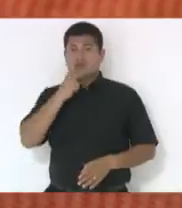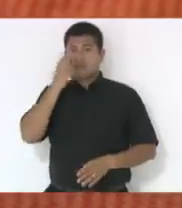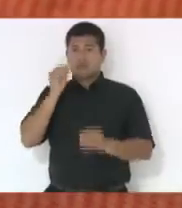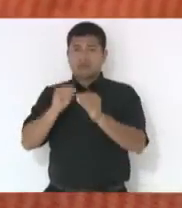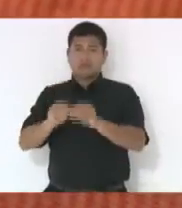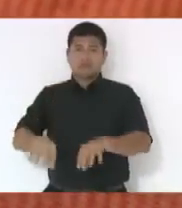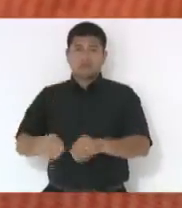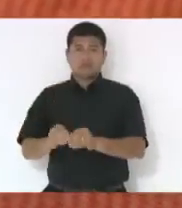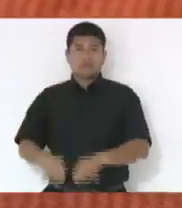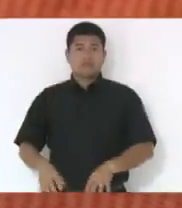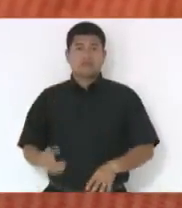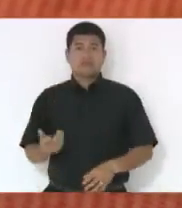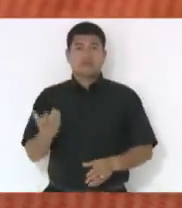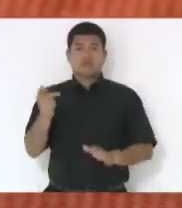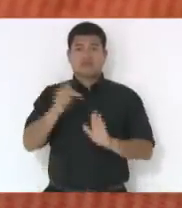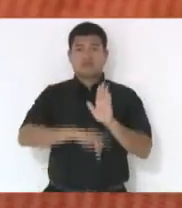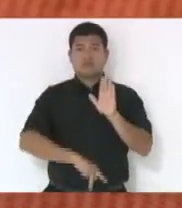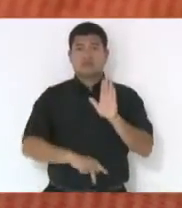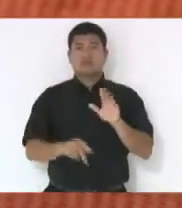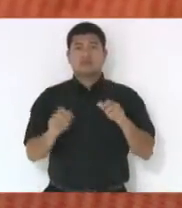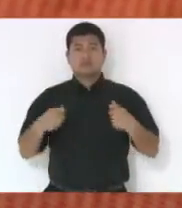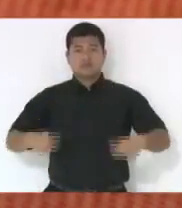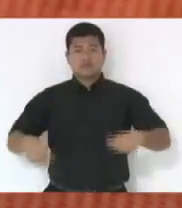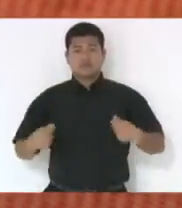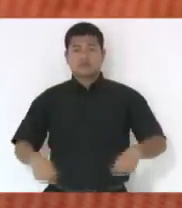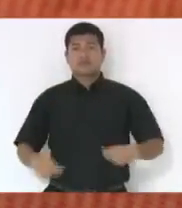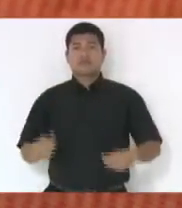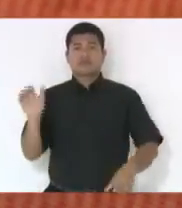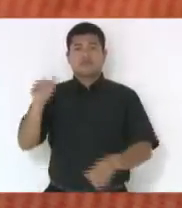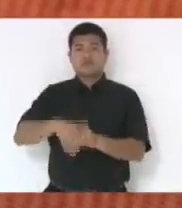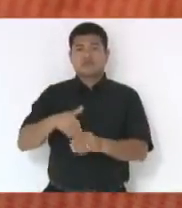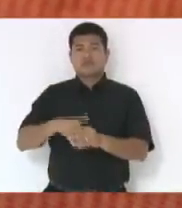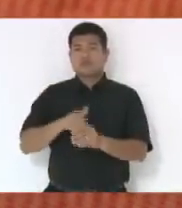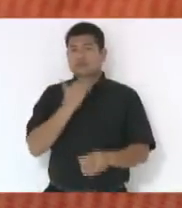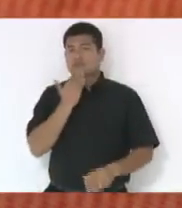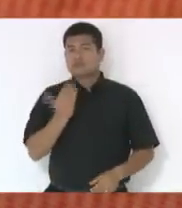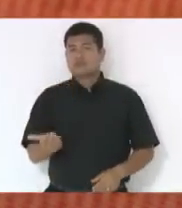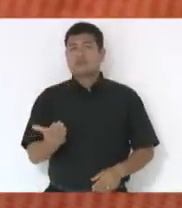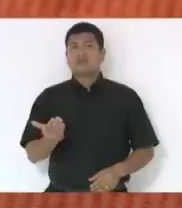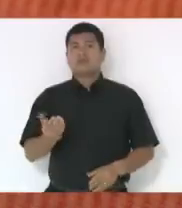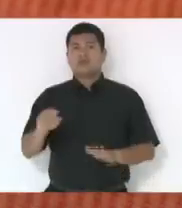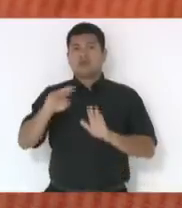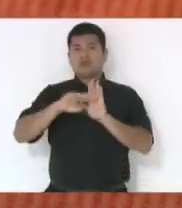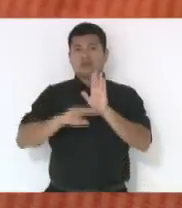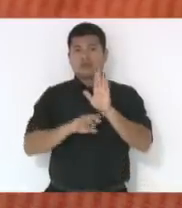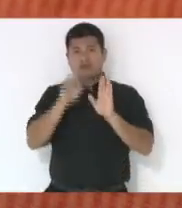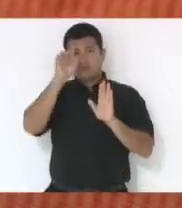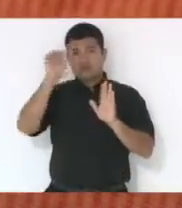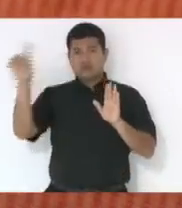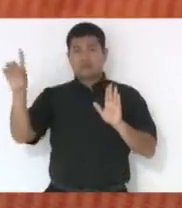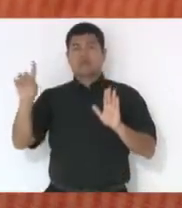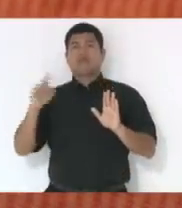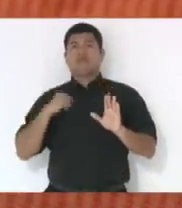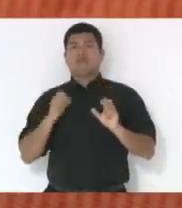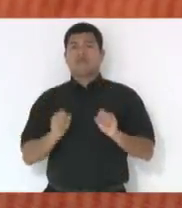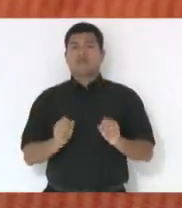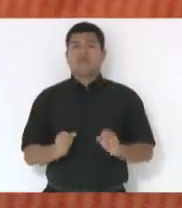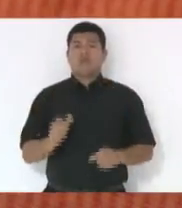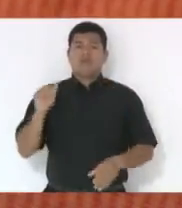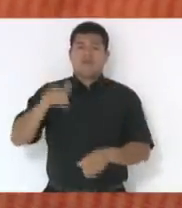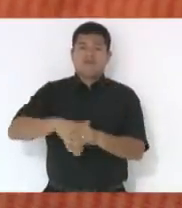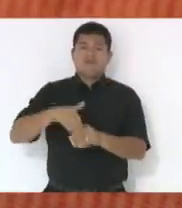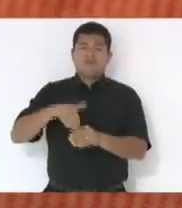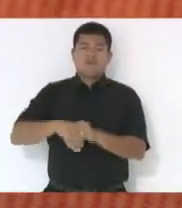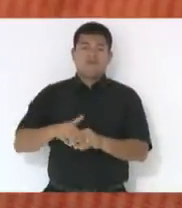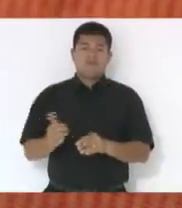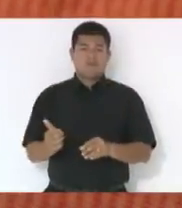dos projetos e também depende da votação desses requerimentos para que entrem na ordem do dia para que sejam votados. Então, eu também aqui gostaria de pedir, senhor